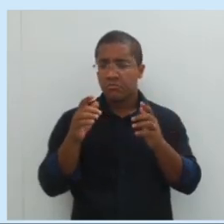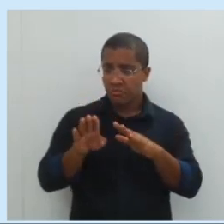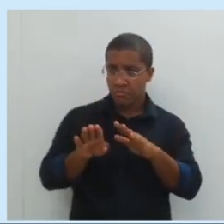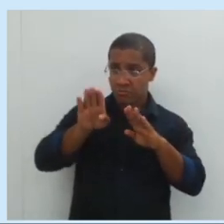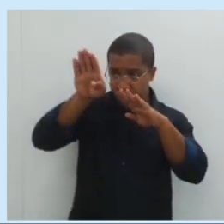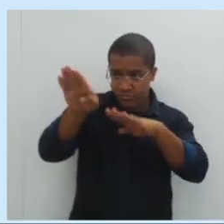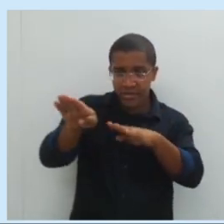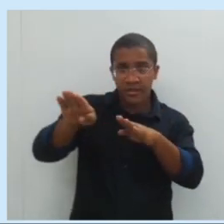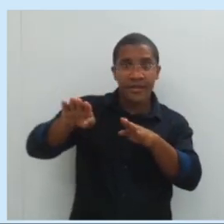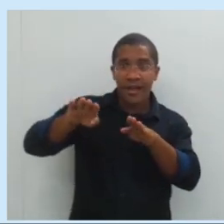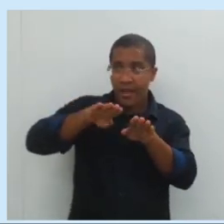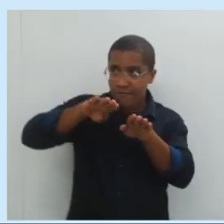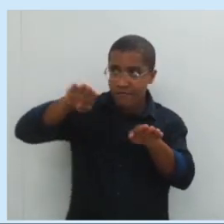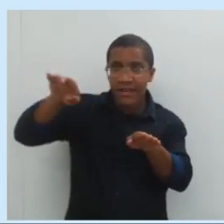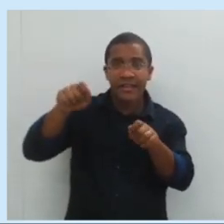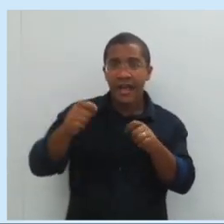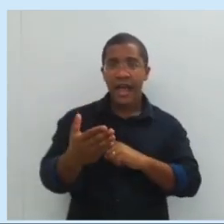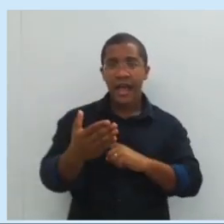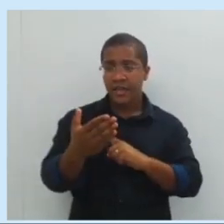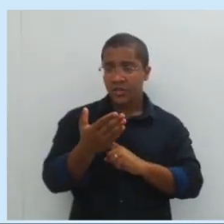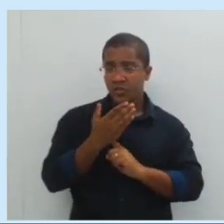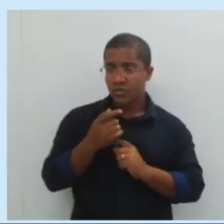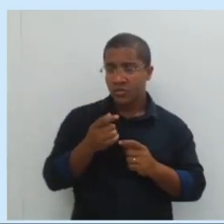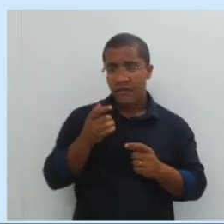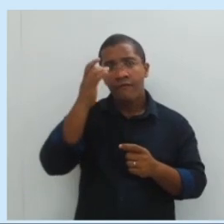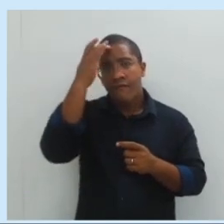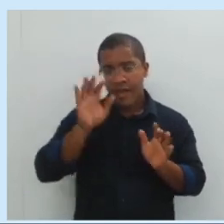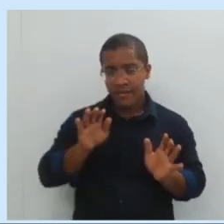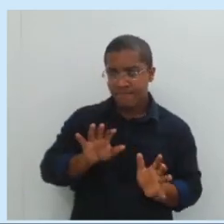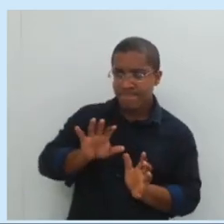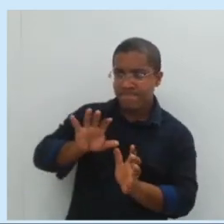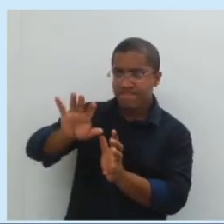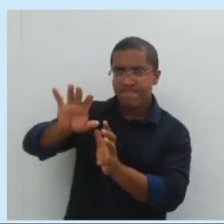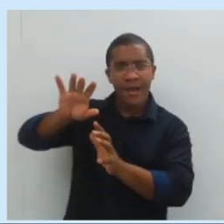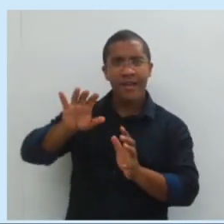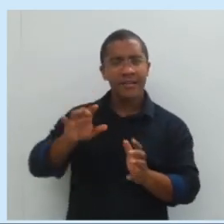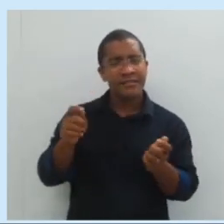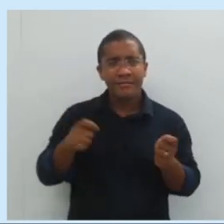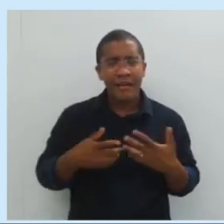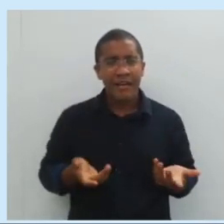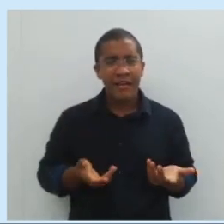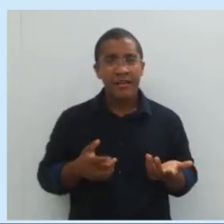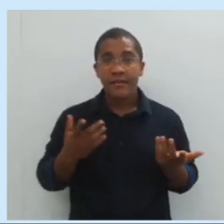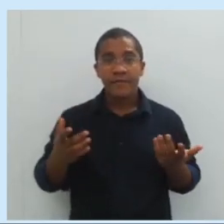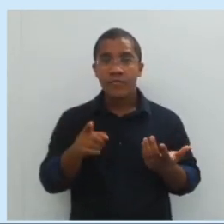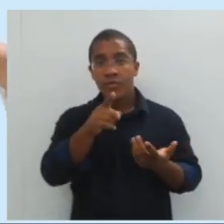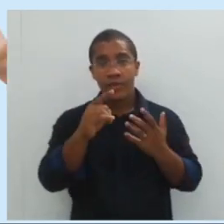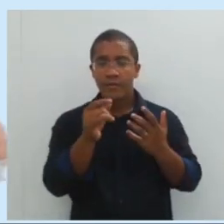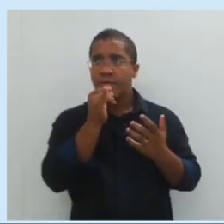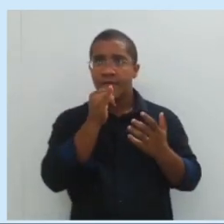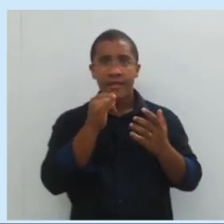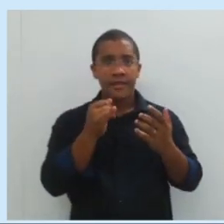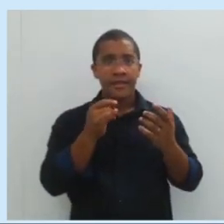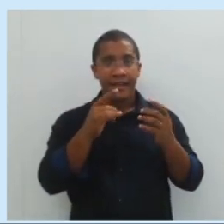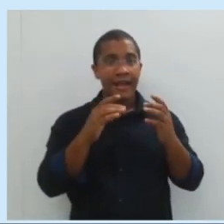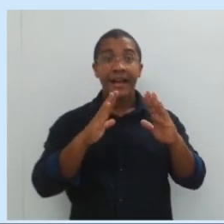para auxiliar, tá certo? A subida de algum objeto. Então, uma rampa na entrada da